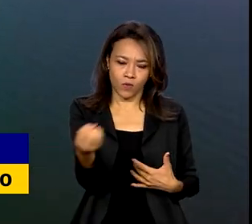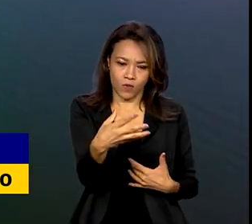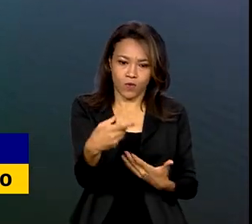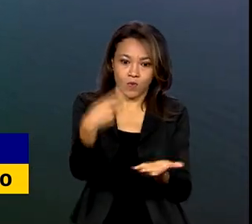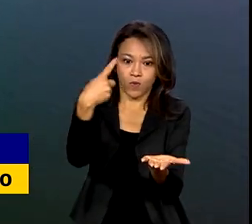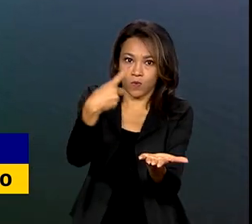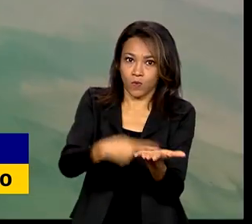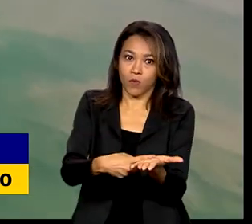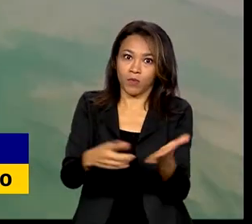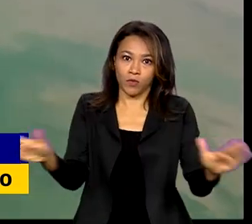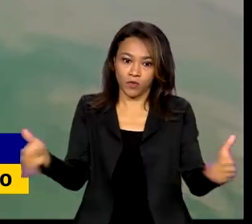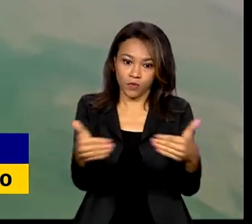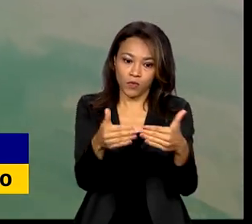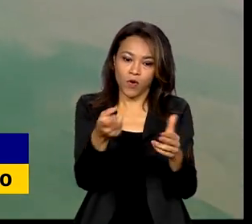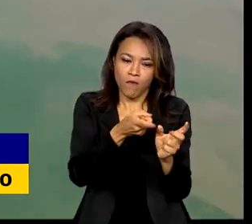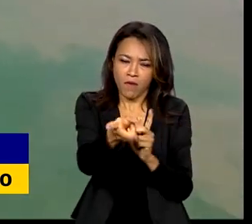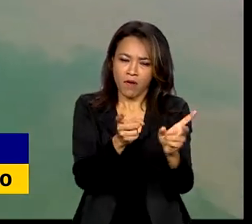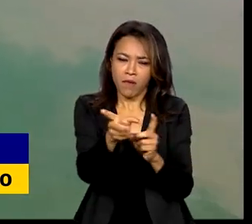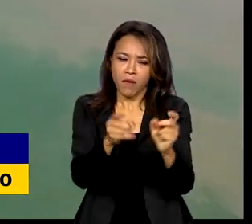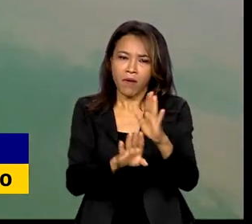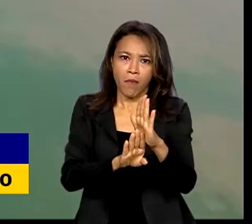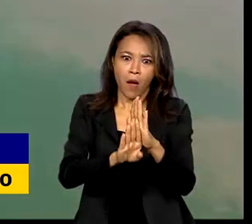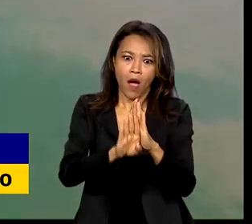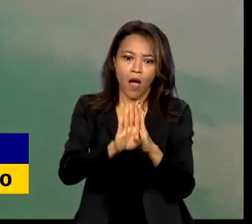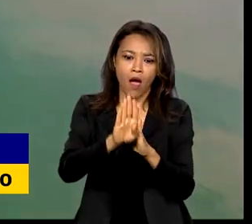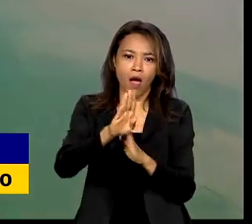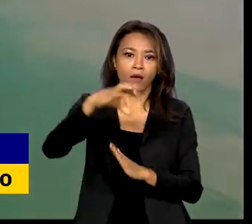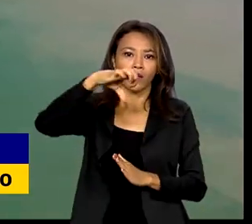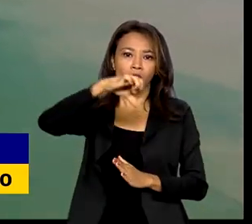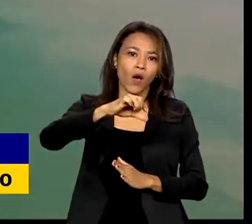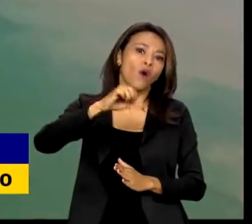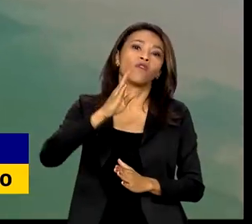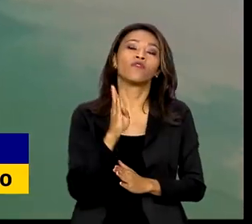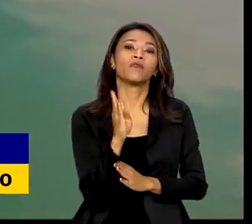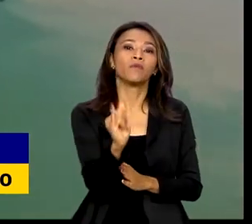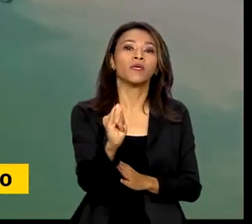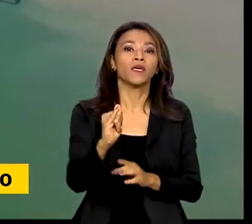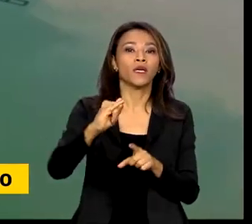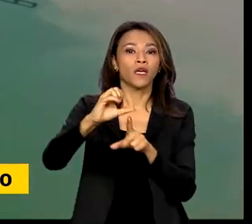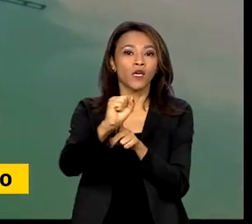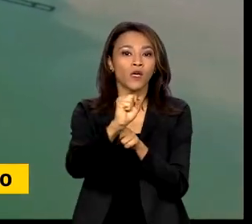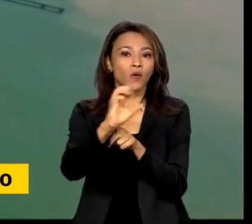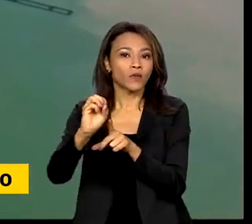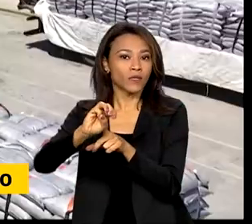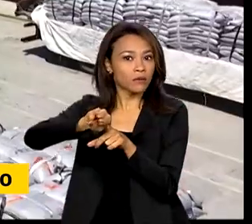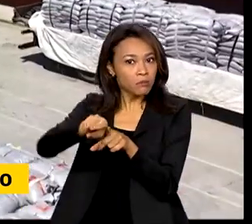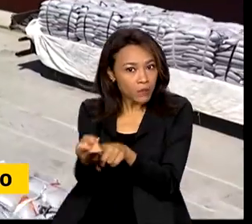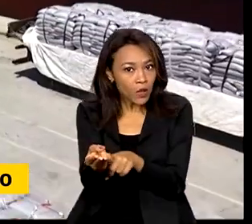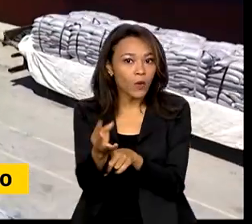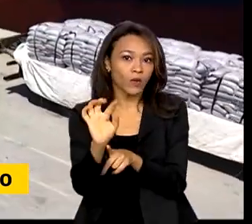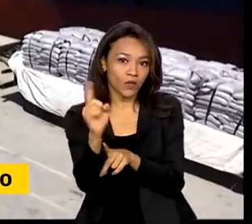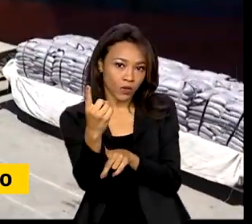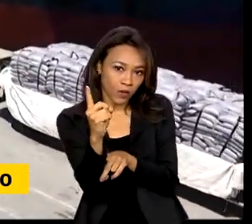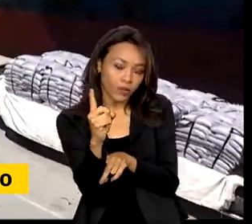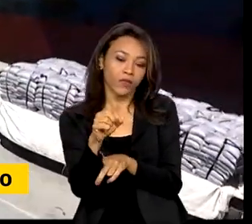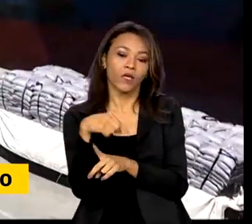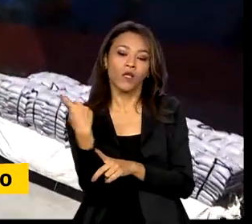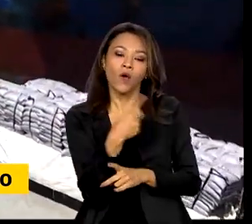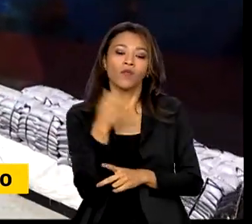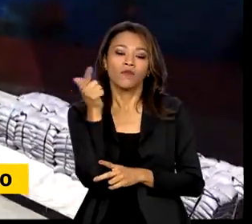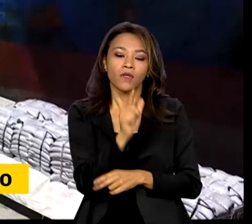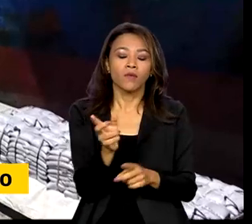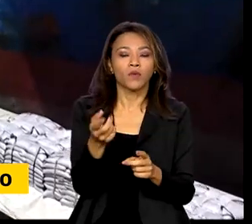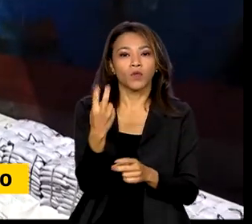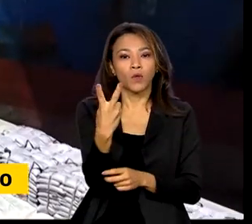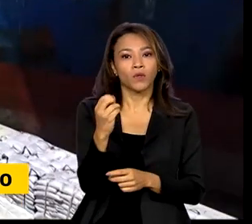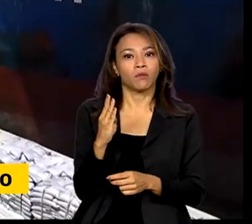comércio bilateral atingiu o recorde de 9 bilhões e 800 milhões de dólares. Vendemos 2 bilhões